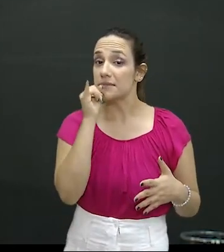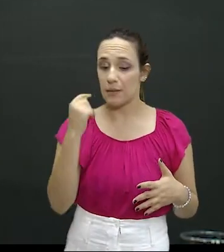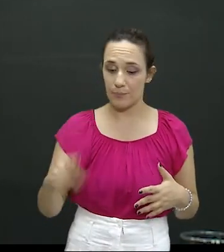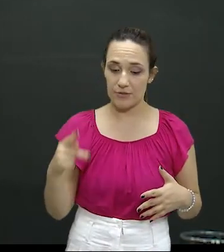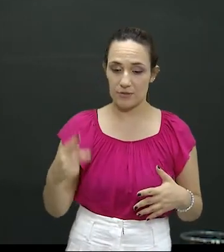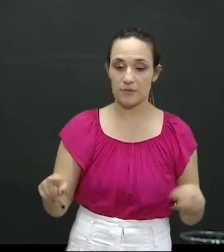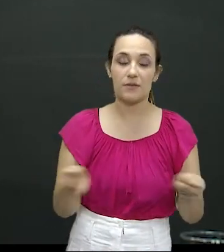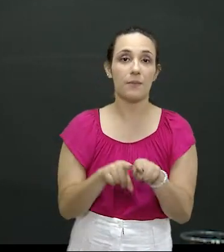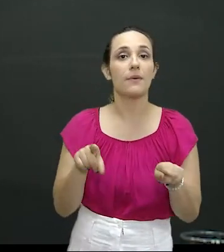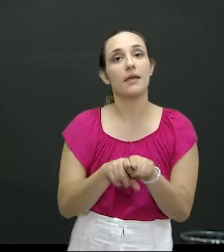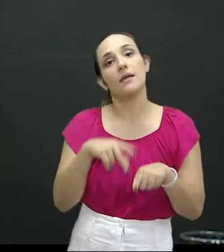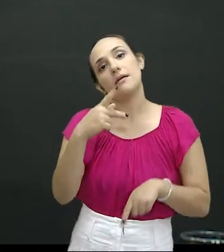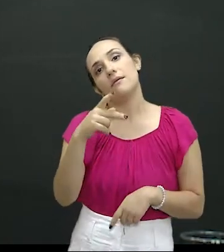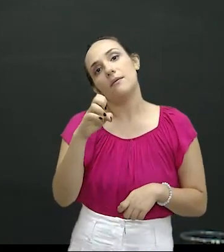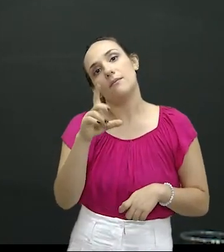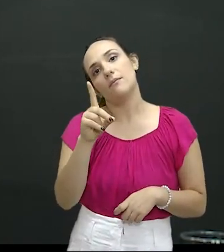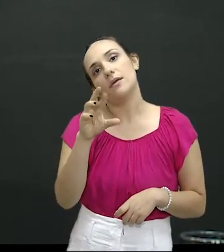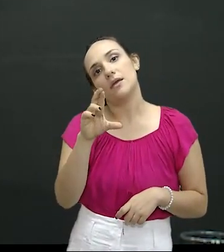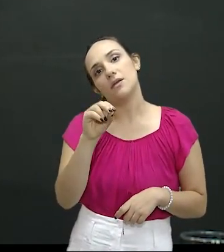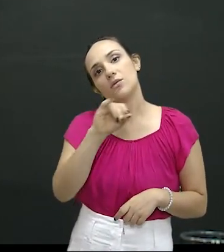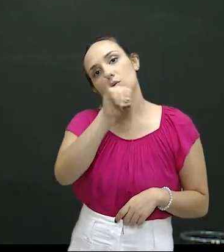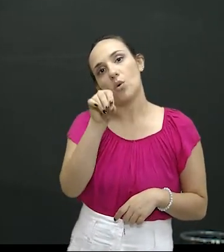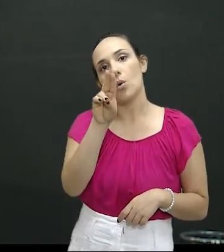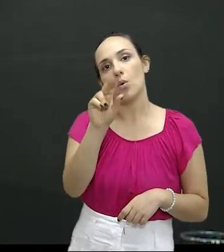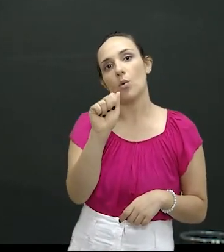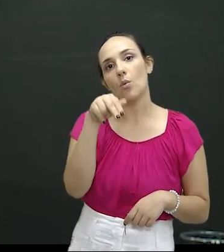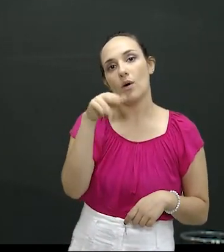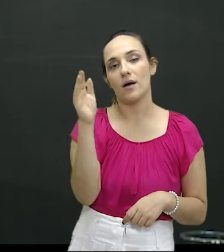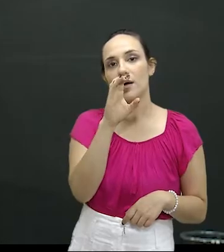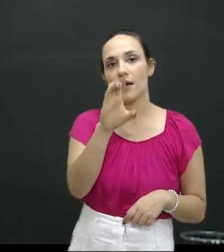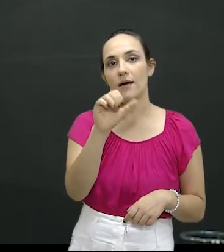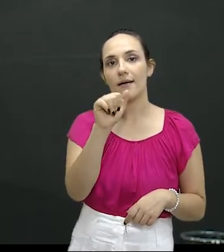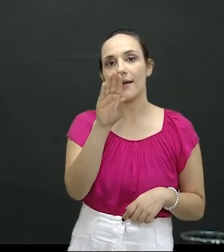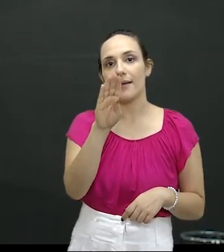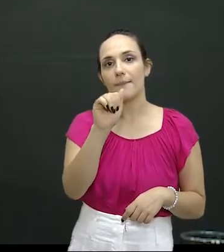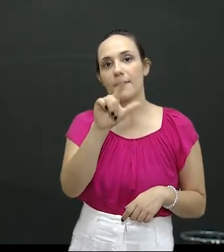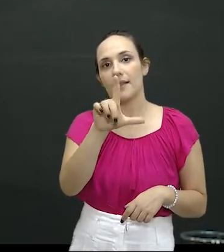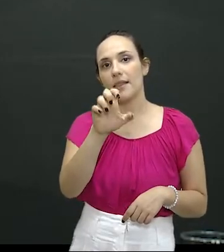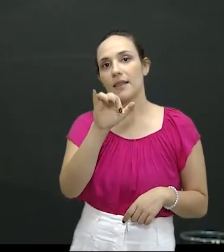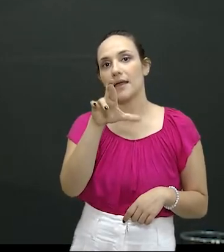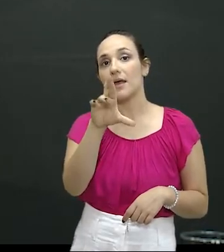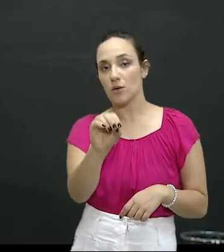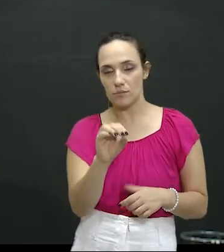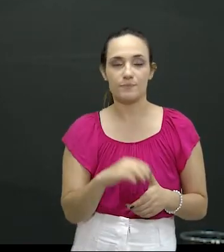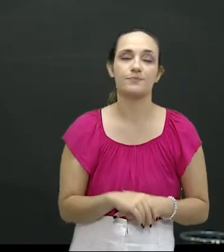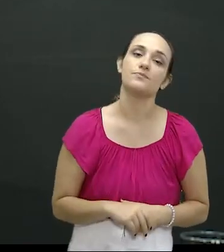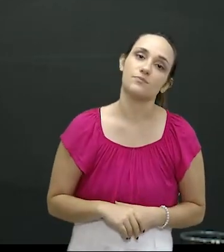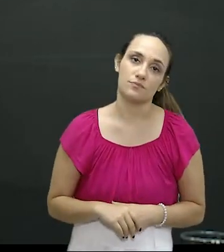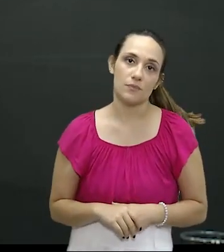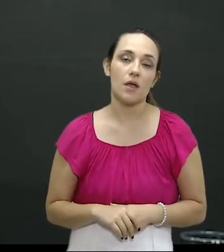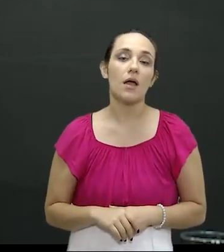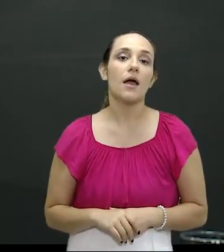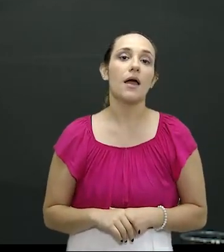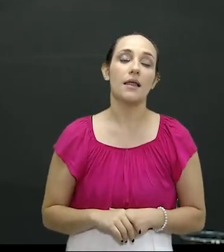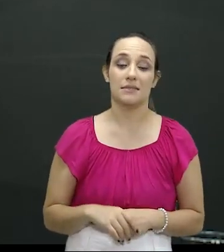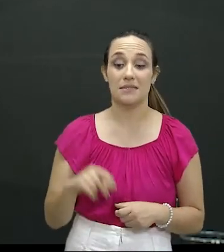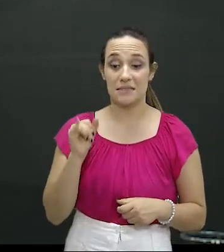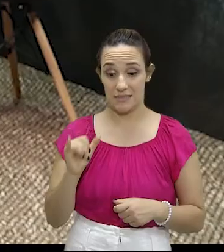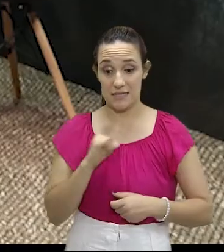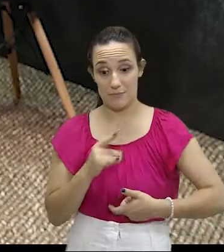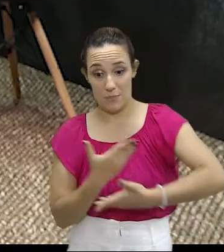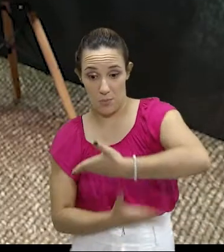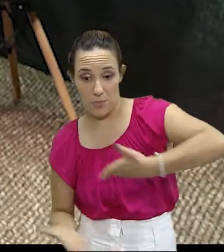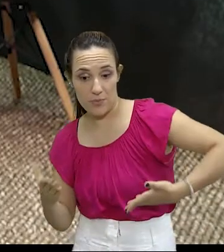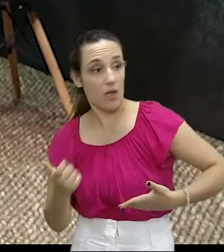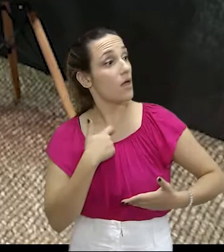e Pedro Arranca Baleiro, são uma divisa ali seca, digamos, uma avenida, divide duas cidades. E essa troca de informações entre as